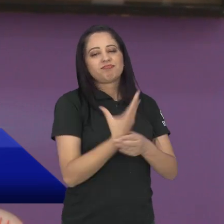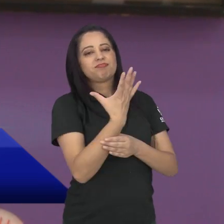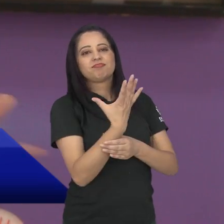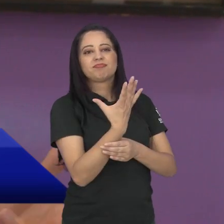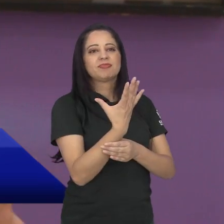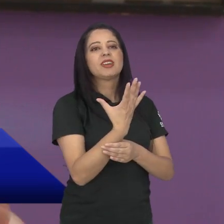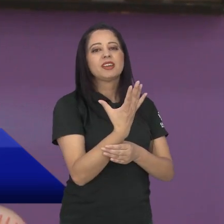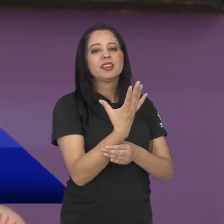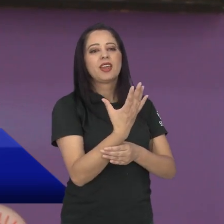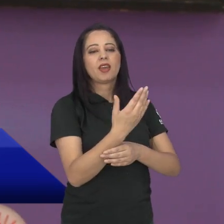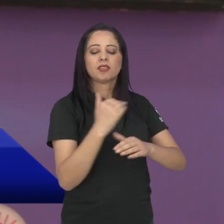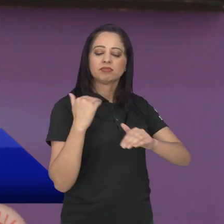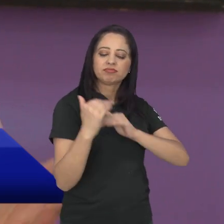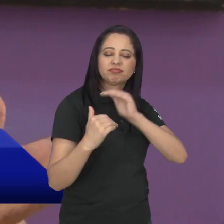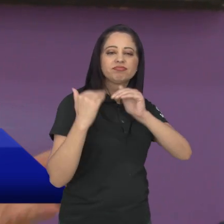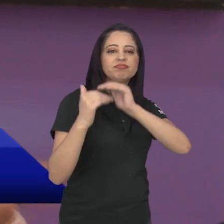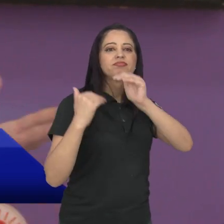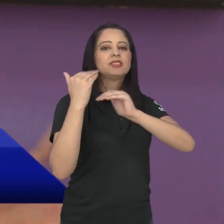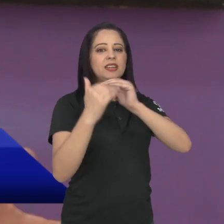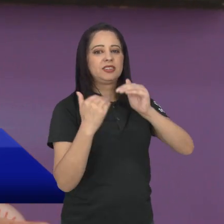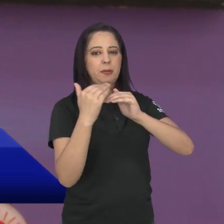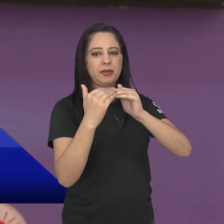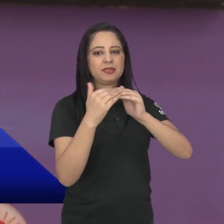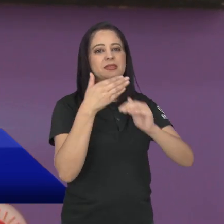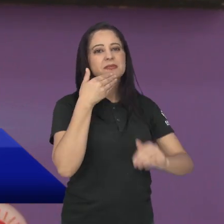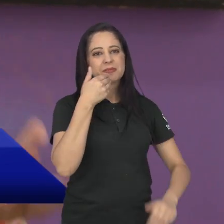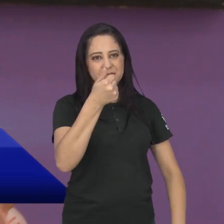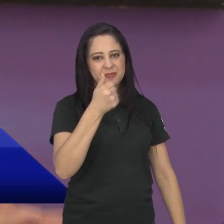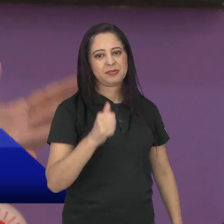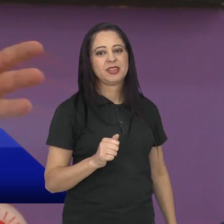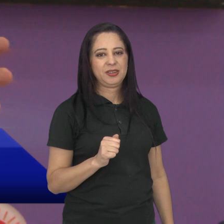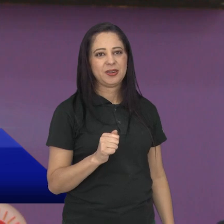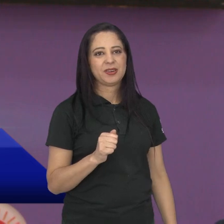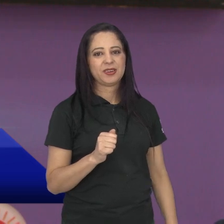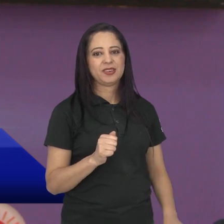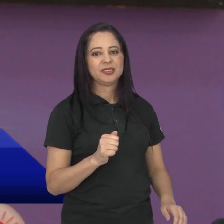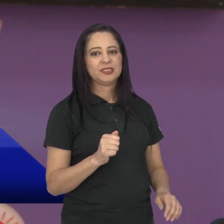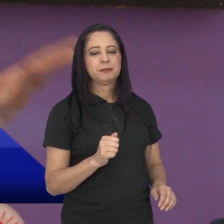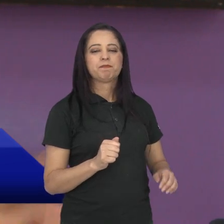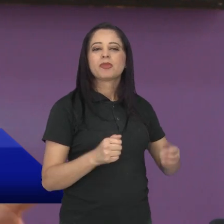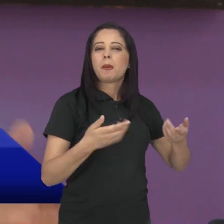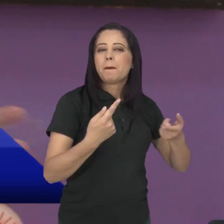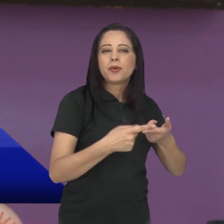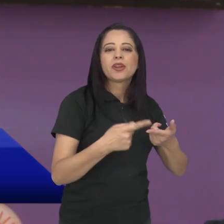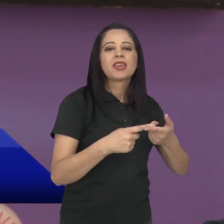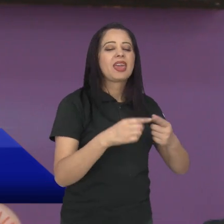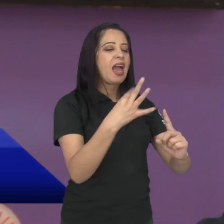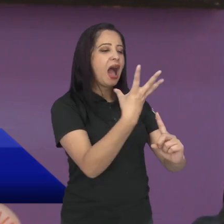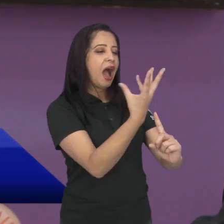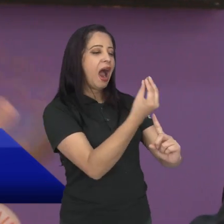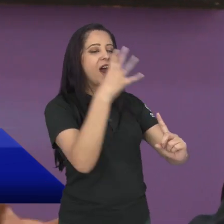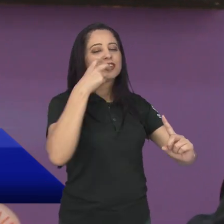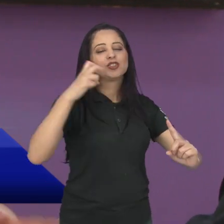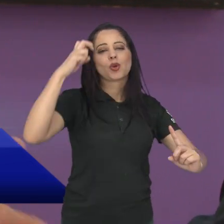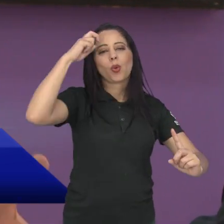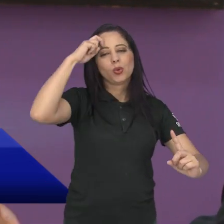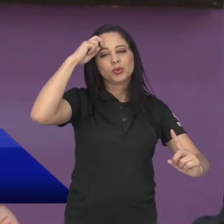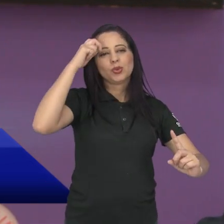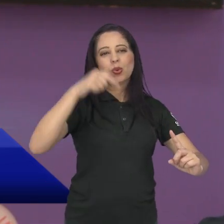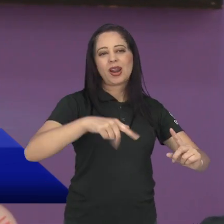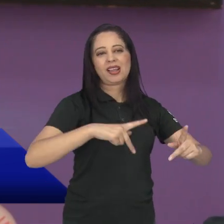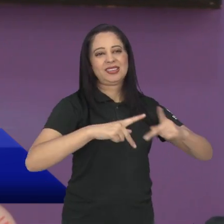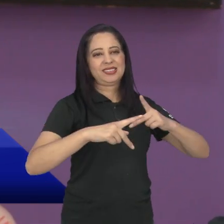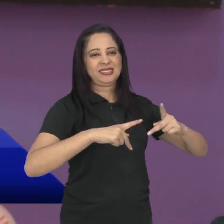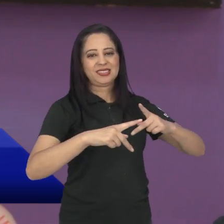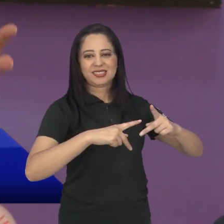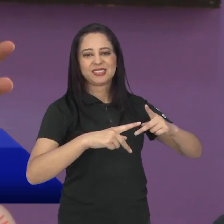trabalhar e desenvolver da melhor forma possível esse patrimônio artístico, cultural daqui de